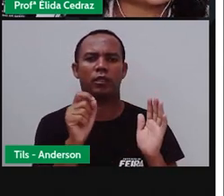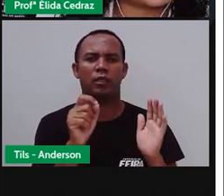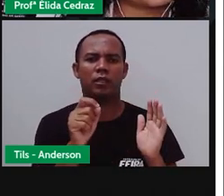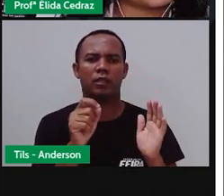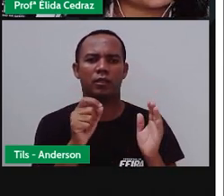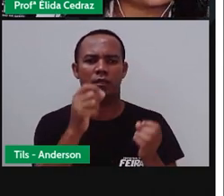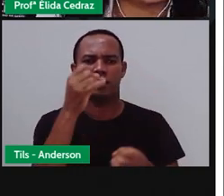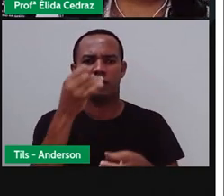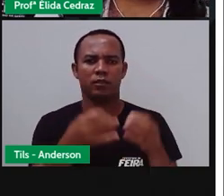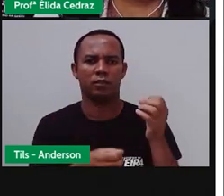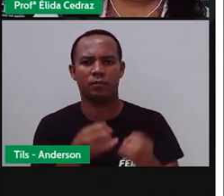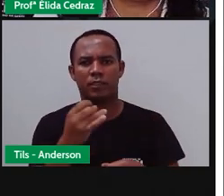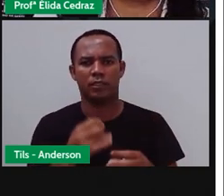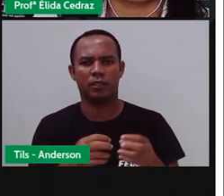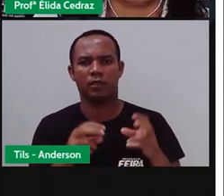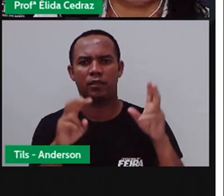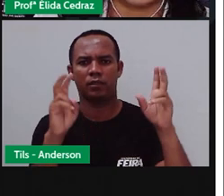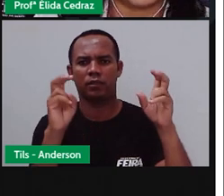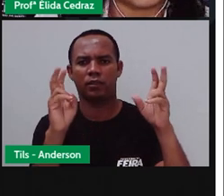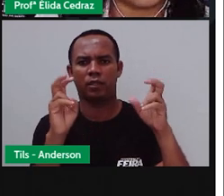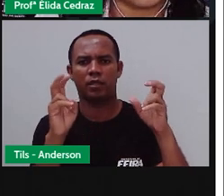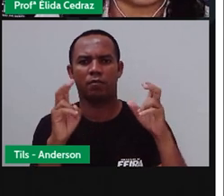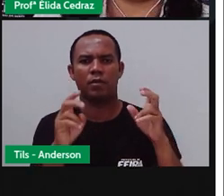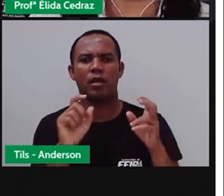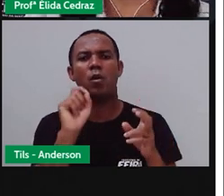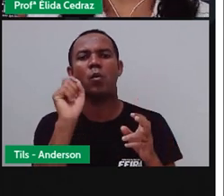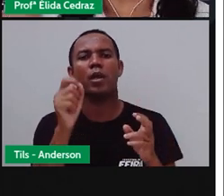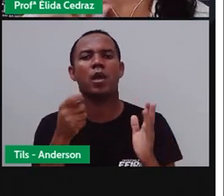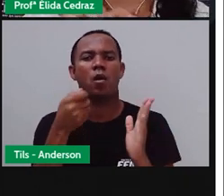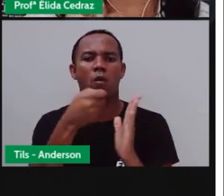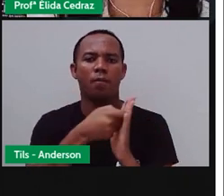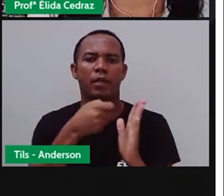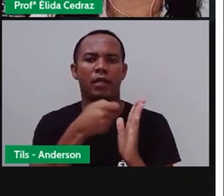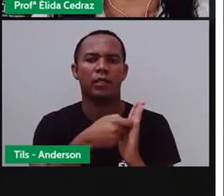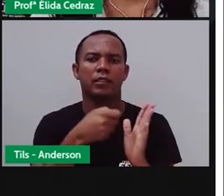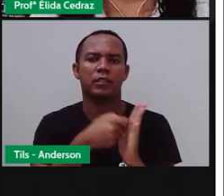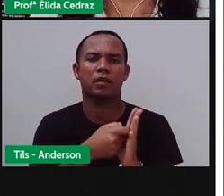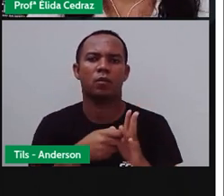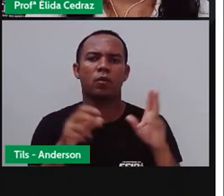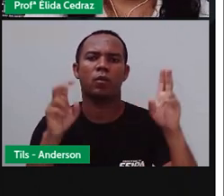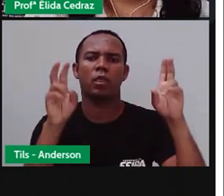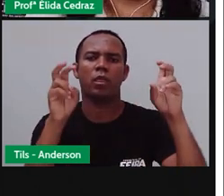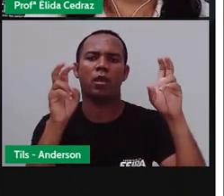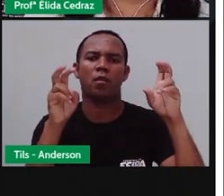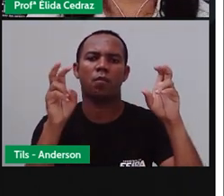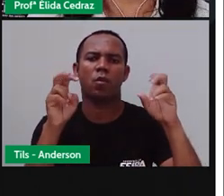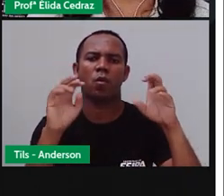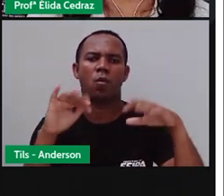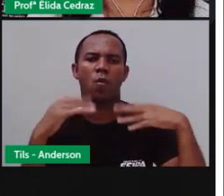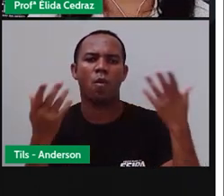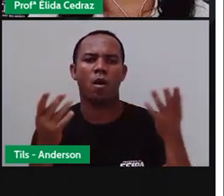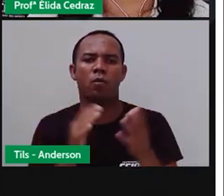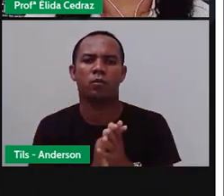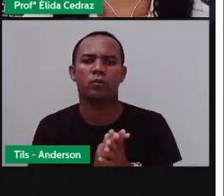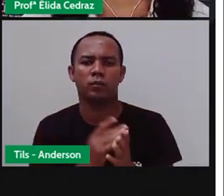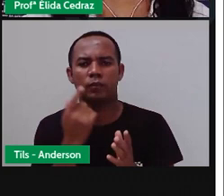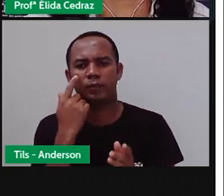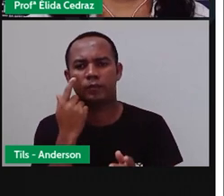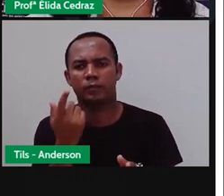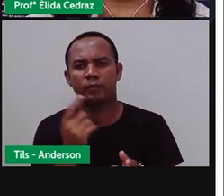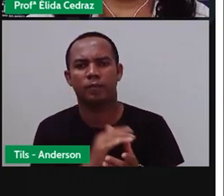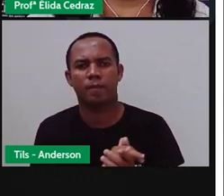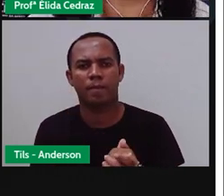que o título é obrigatório. Qual é o título desse texto jornalístico?